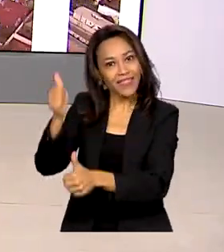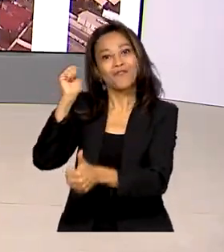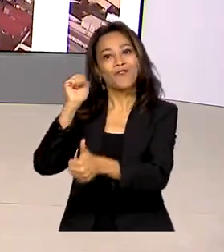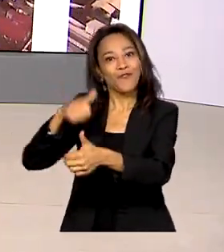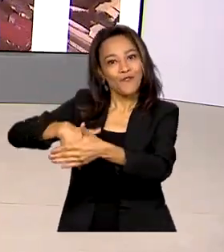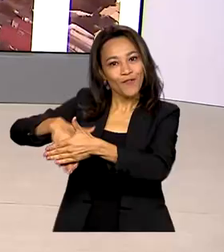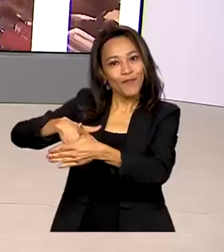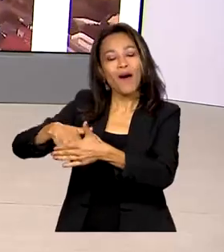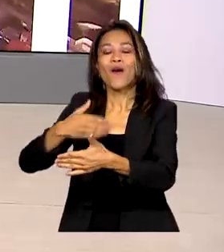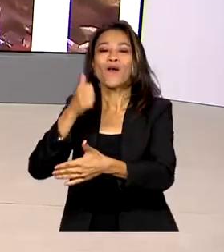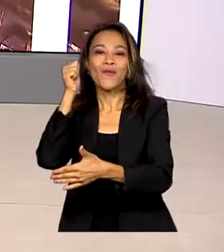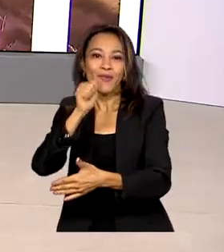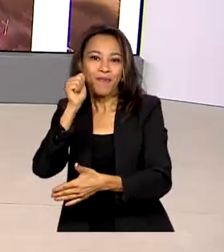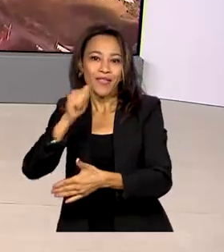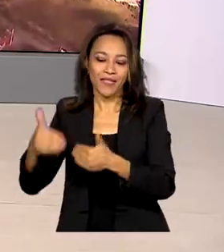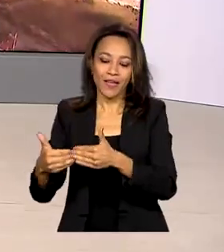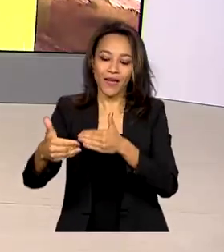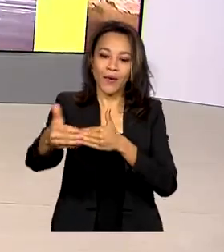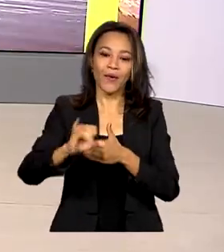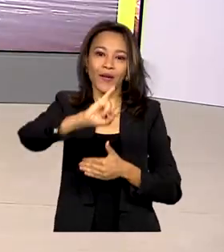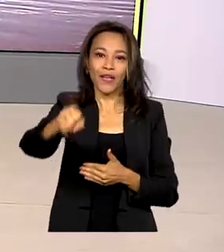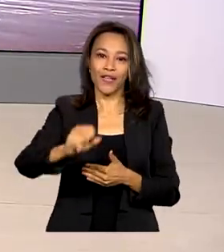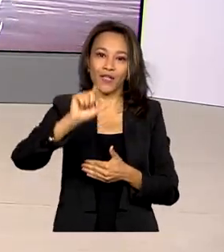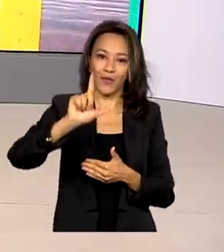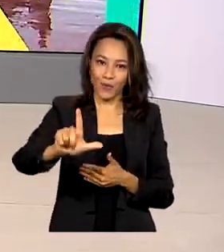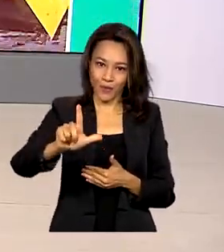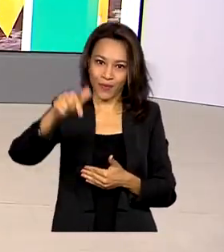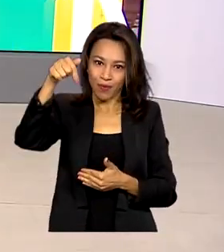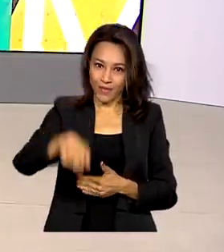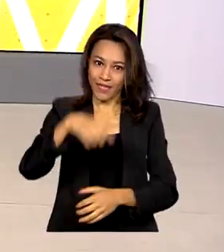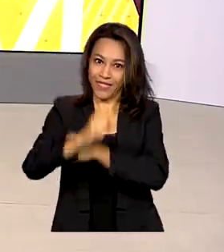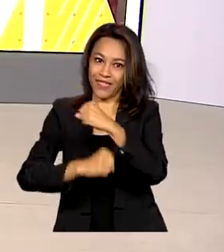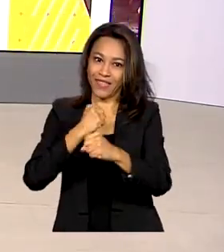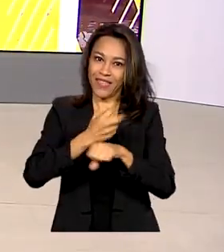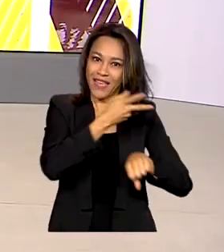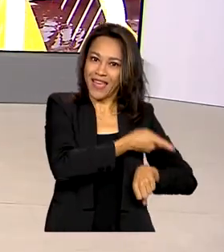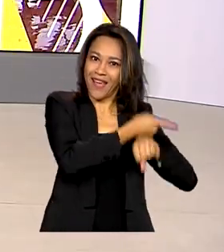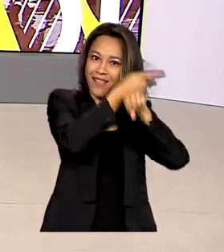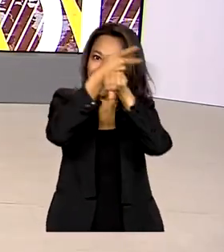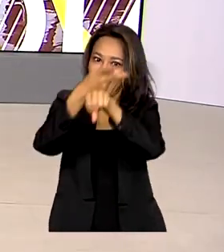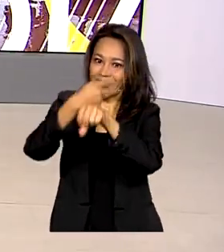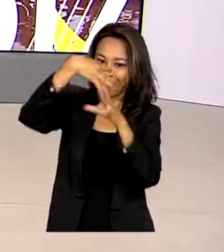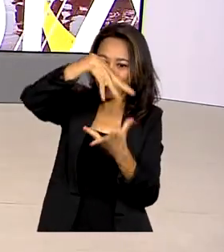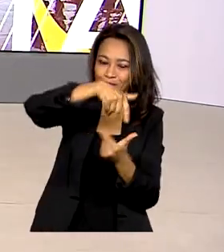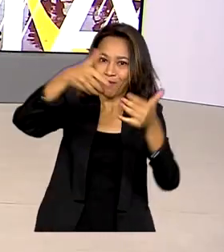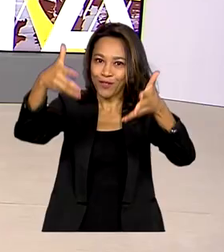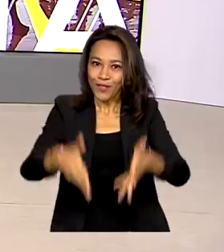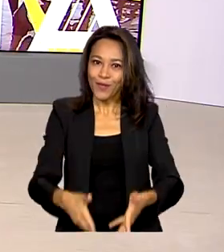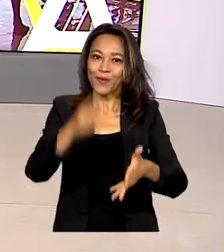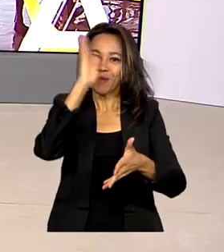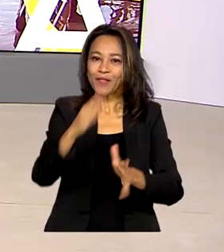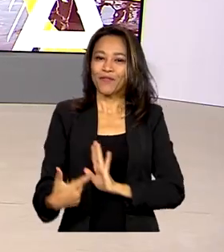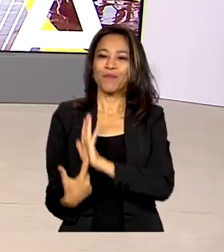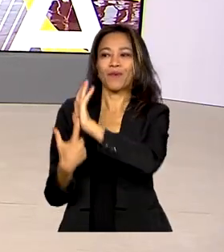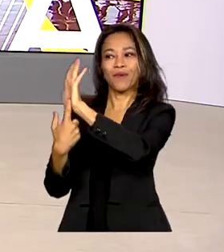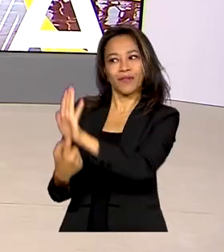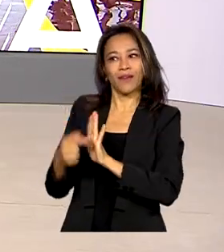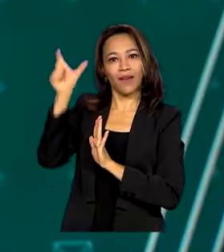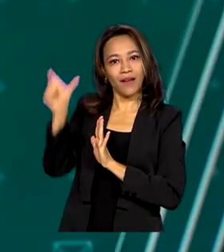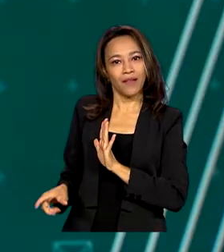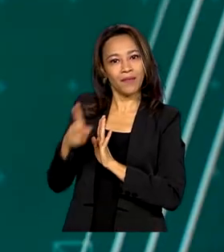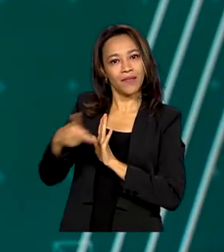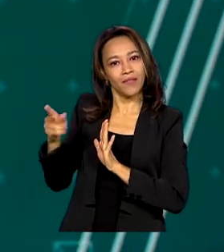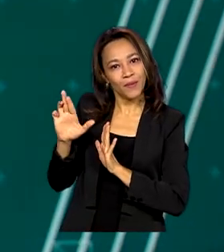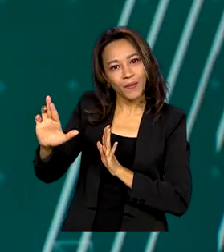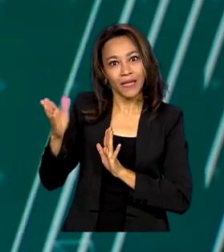de Futebol Feminino em julho deste ano e a Taça do Mundial chegou ao Brasil e foi apresentada ontem ao presidente Lula.